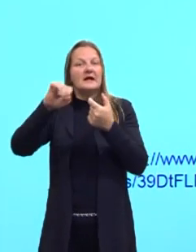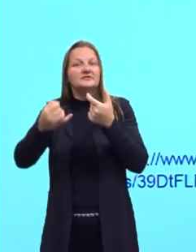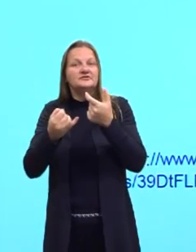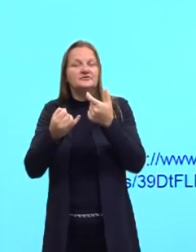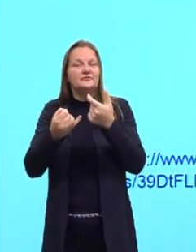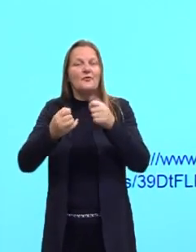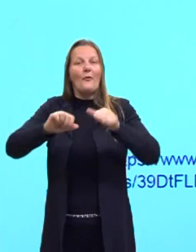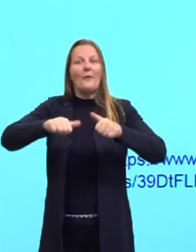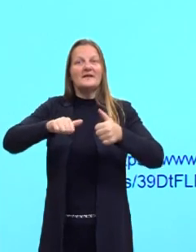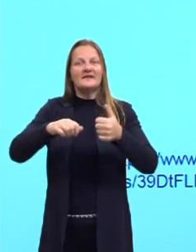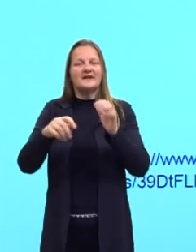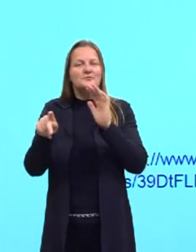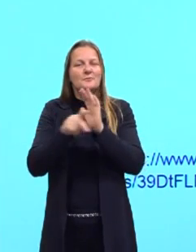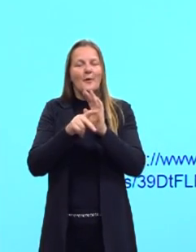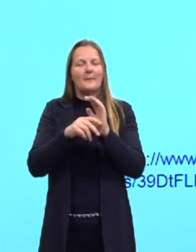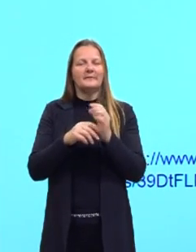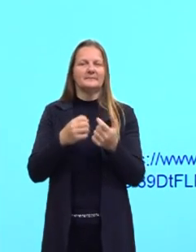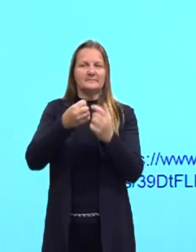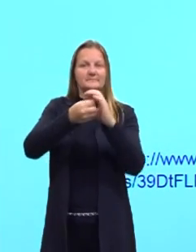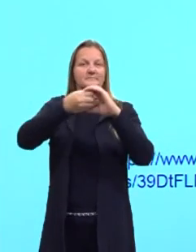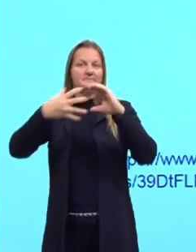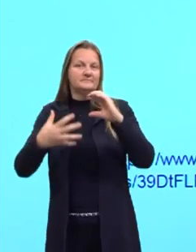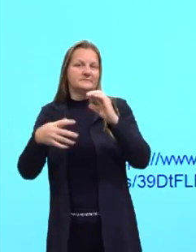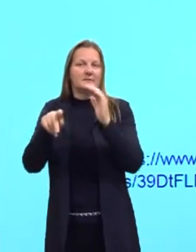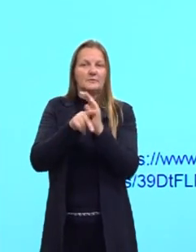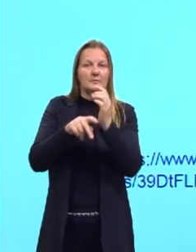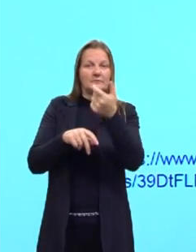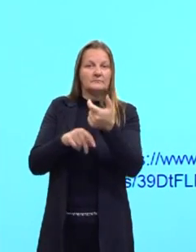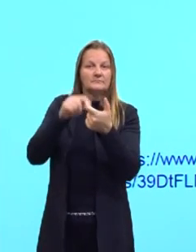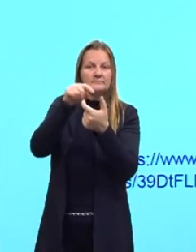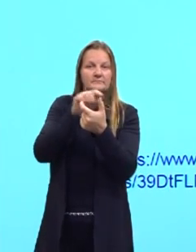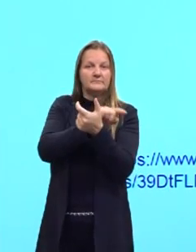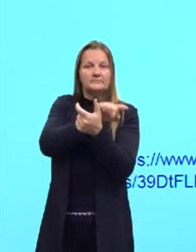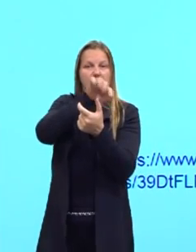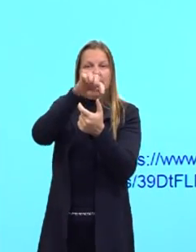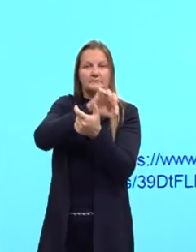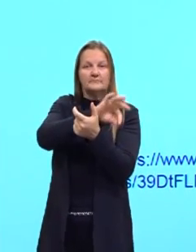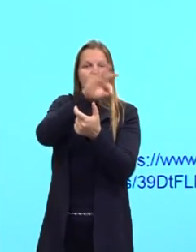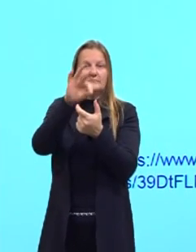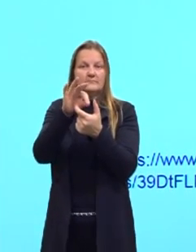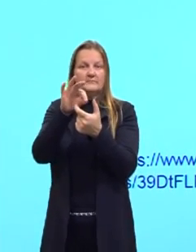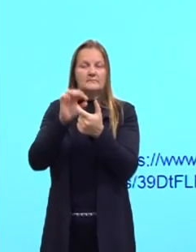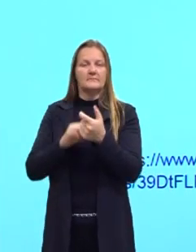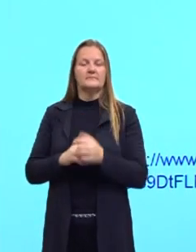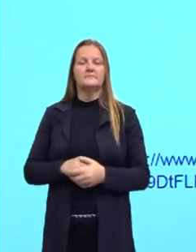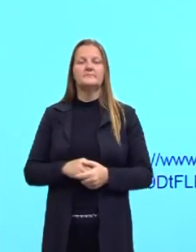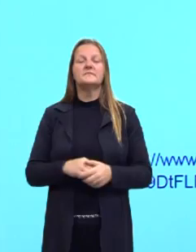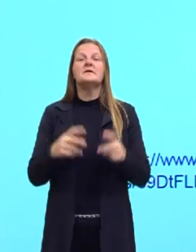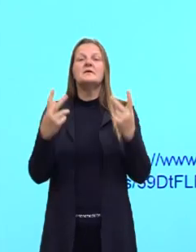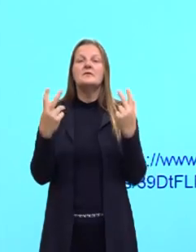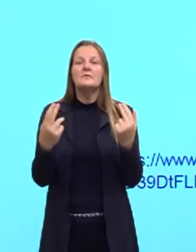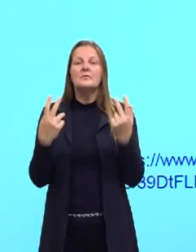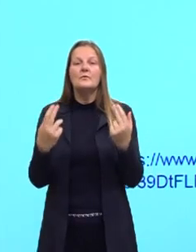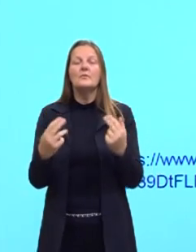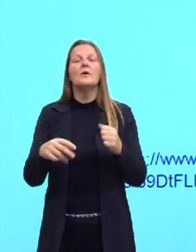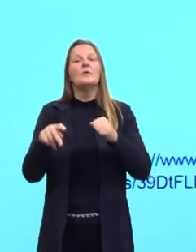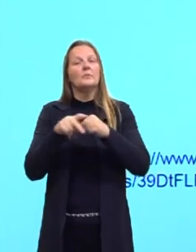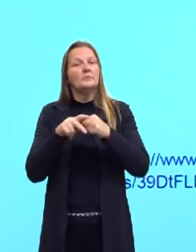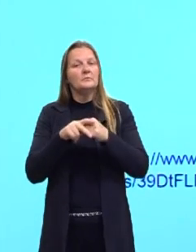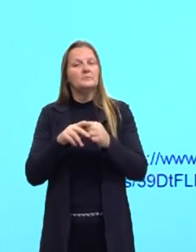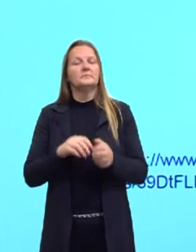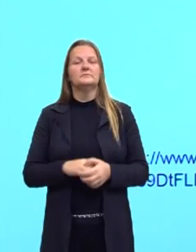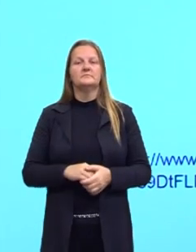Se ela não for um verbo, se ela não estiver dentro da classificação de verbo, normalmente ela é um substantivo. O mesmo acontece com os pronomes.